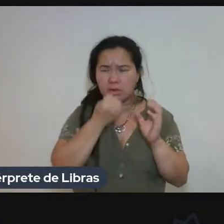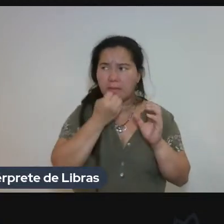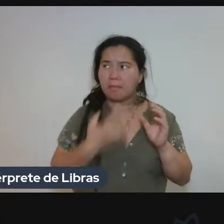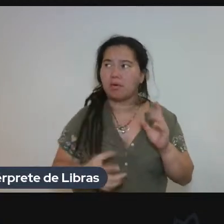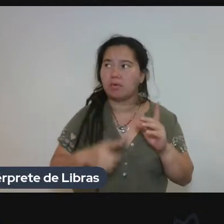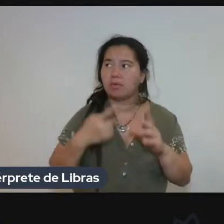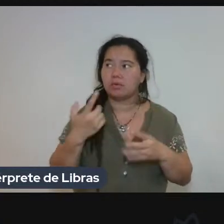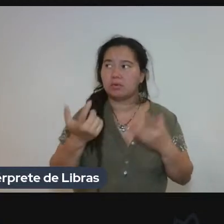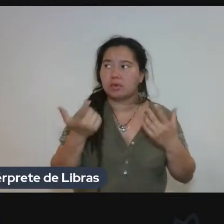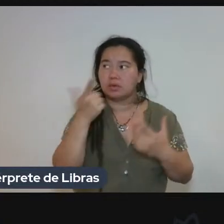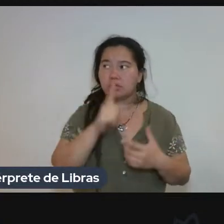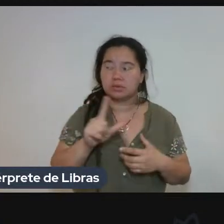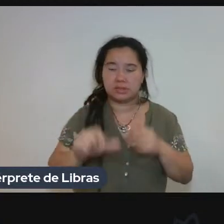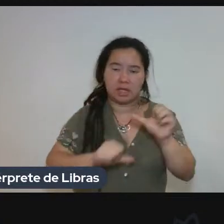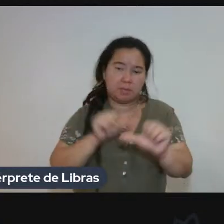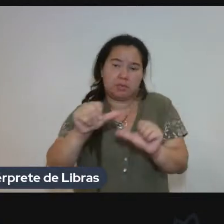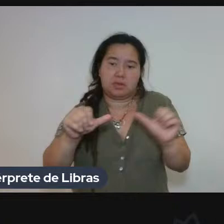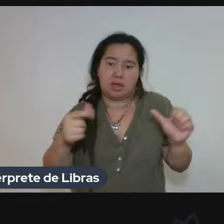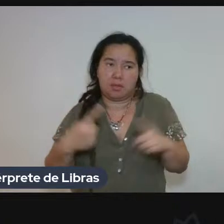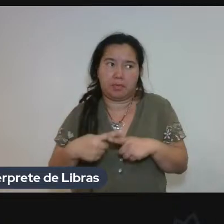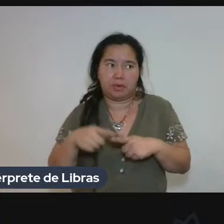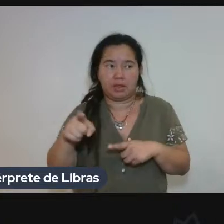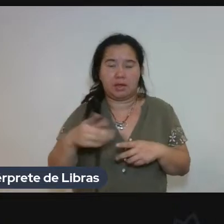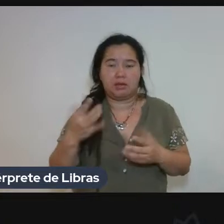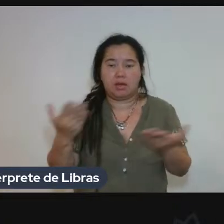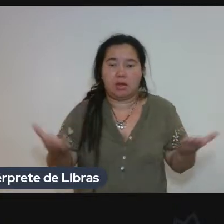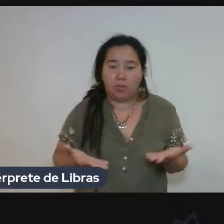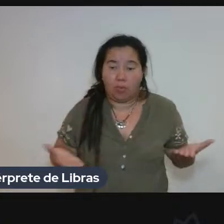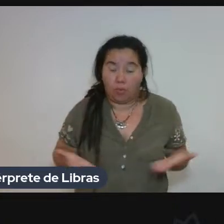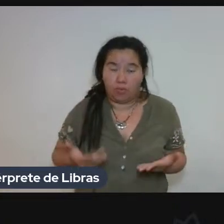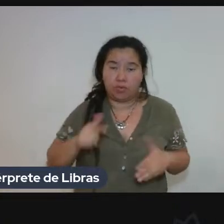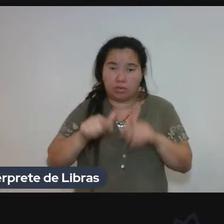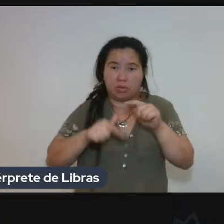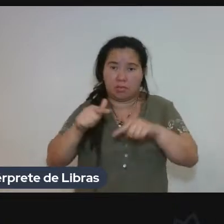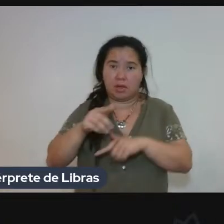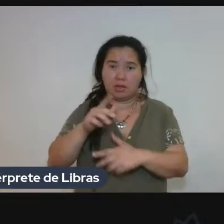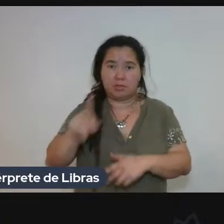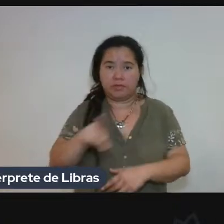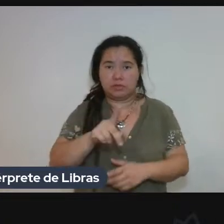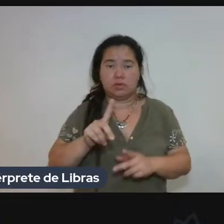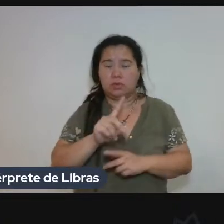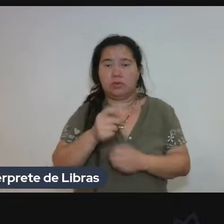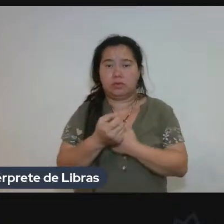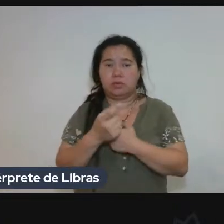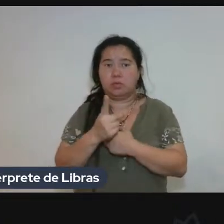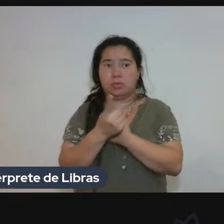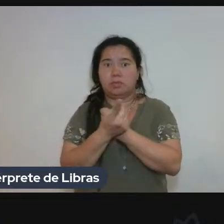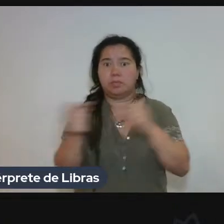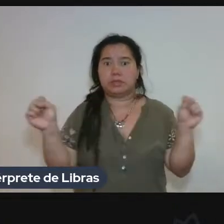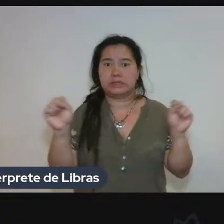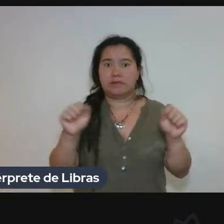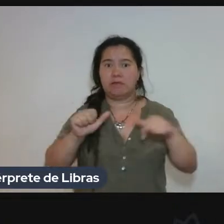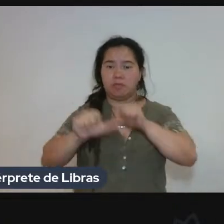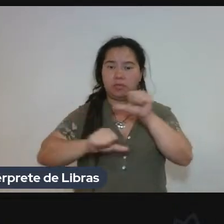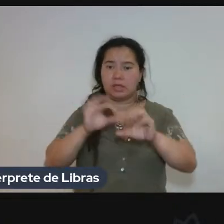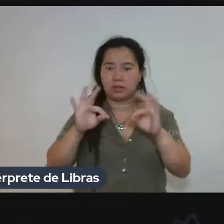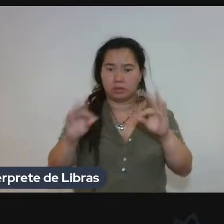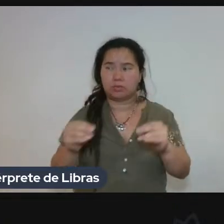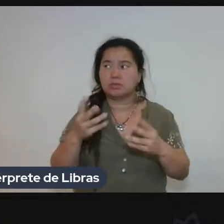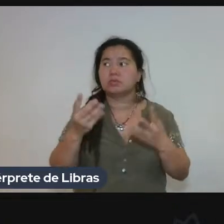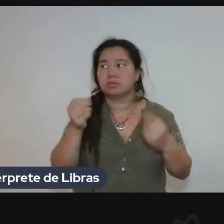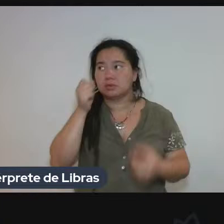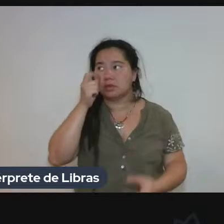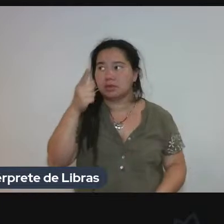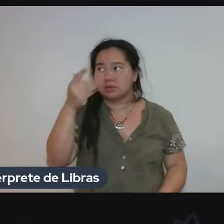que acontecem com ele sendo professor e com como os alunos se portam, entende? Mas foi muito interessante isso, muito obrigada.